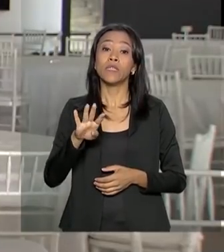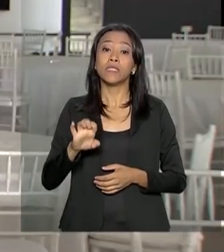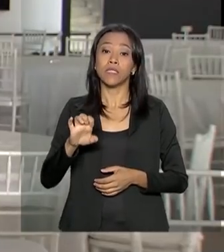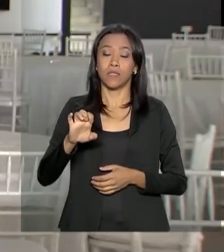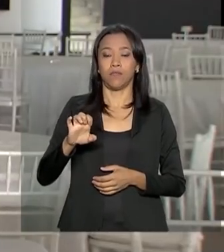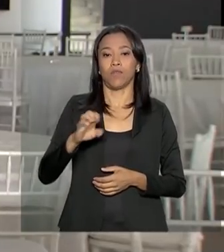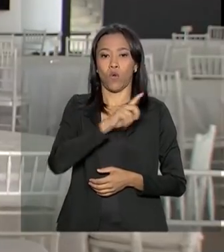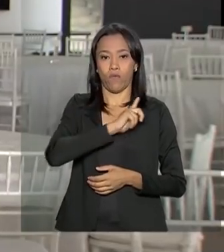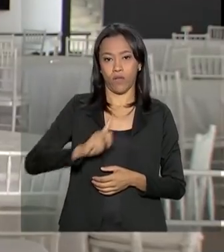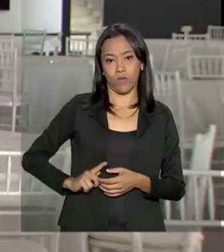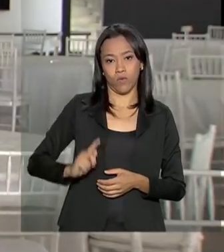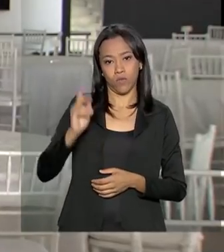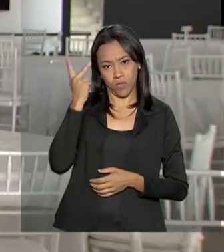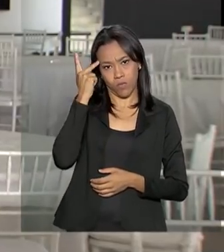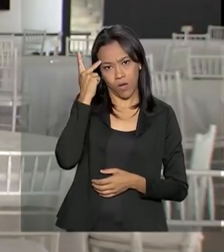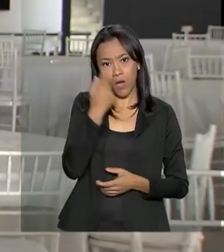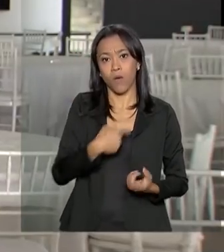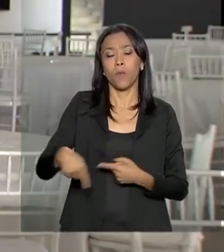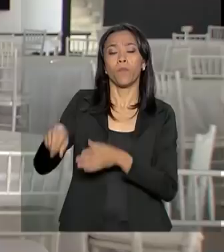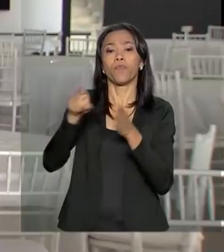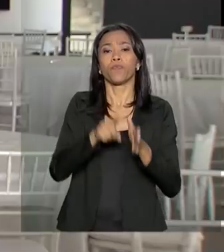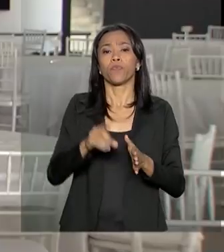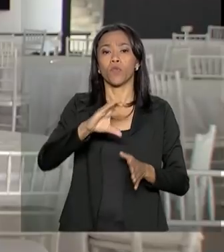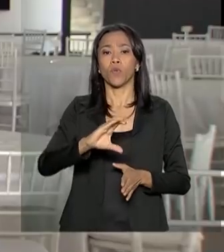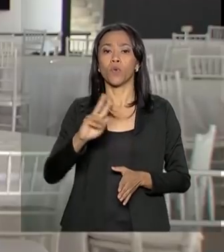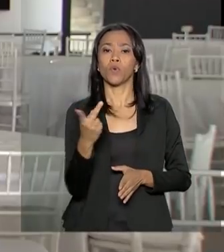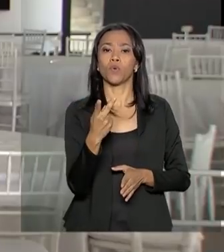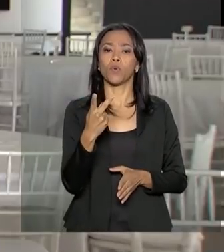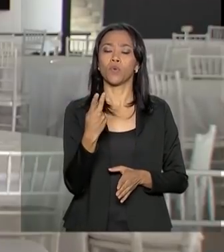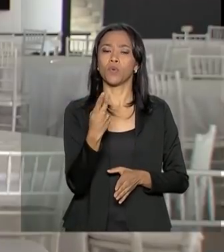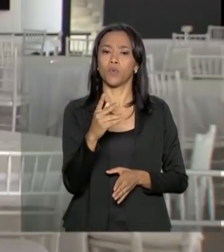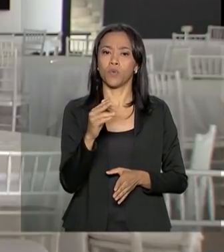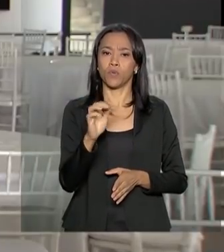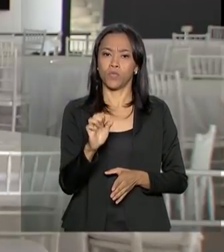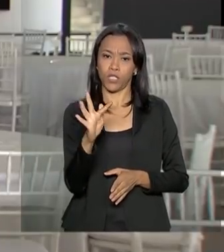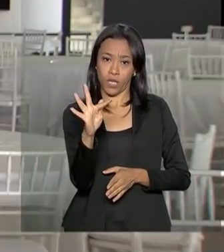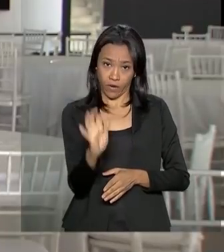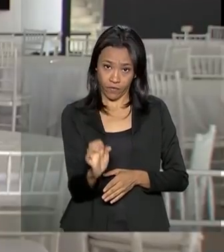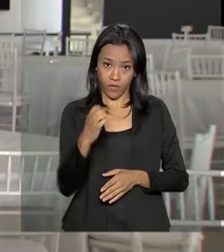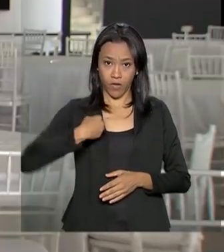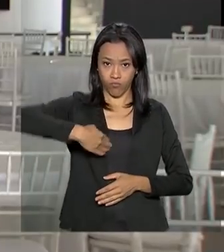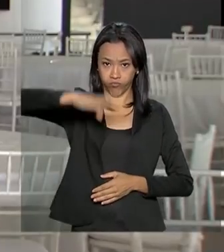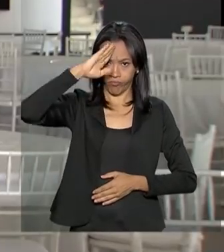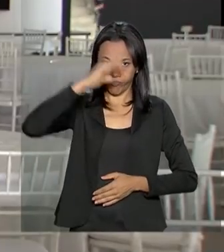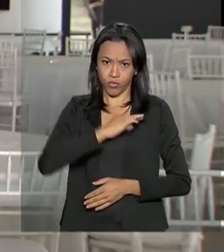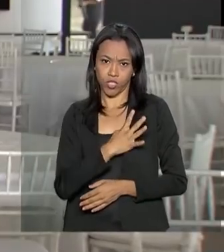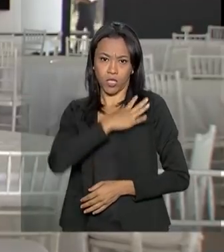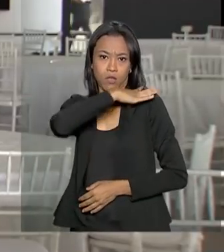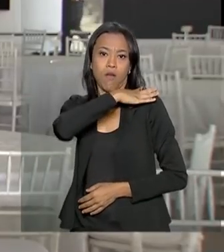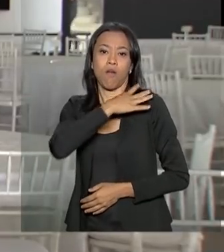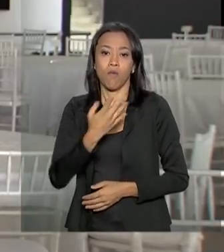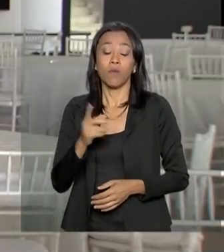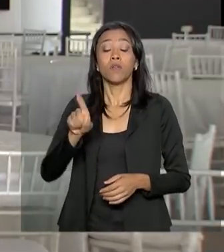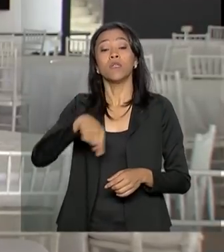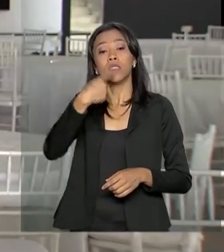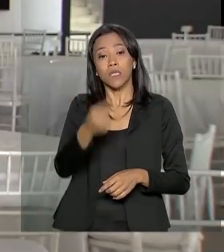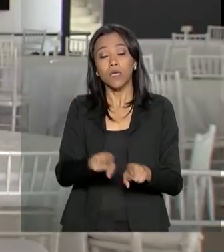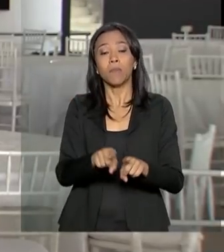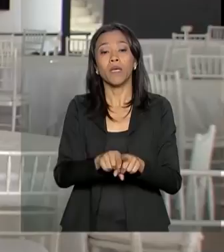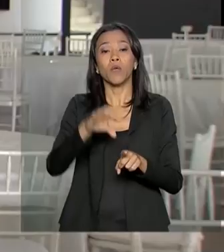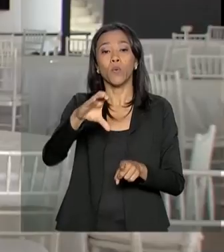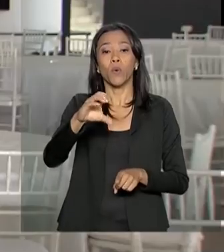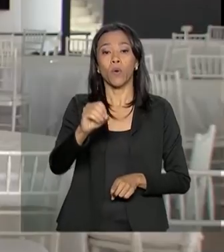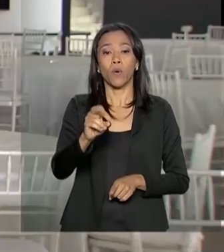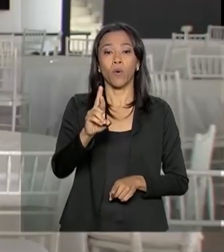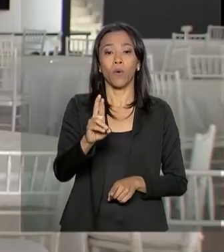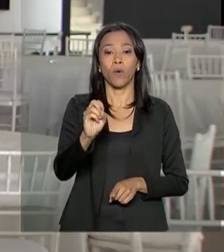Garcia, o chefe de gabinete adjunto, general Álvaro Gonçalves Vanderlei, e o assessor especial, coronel Marcelo Antônio